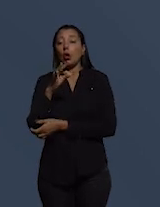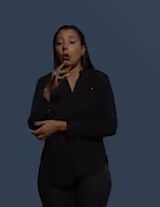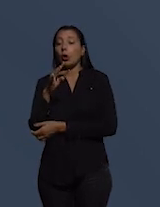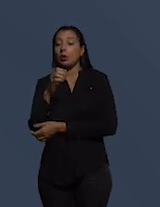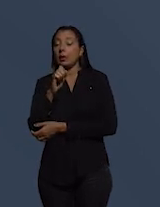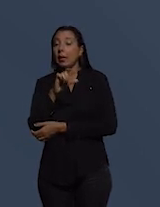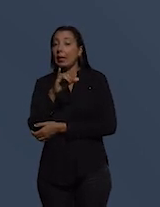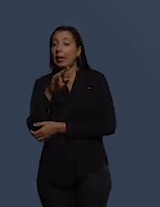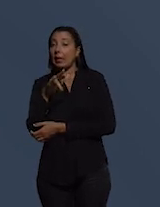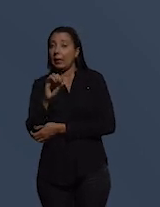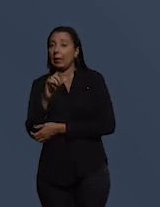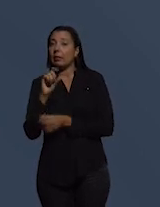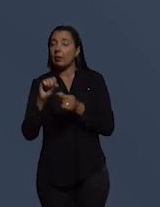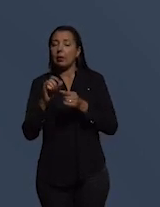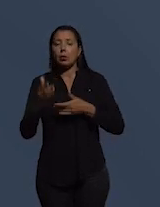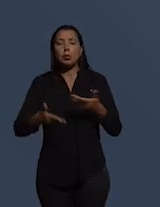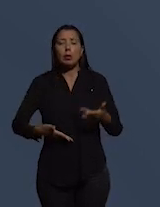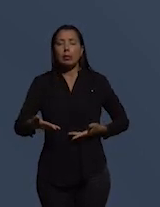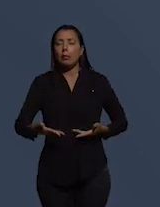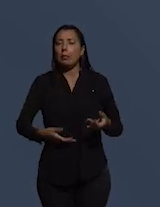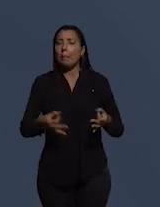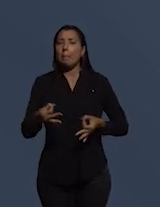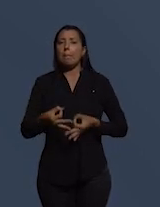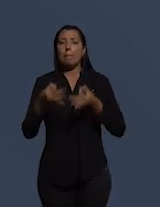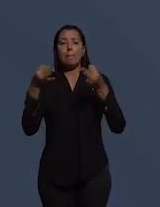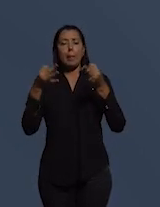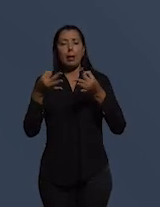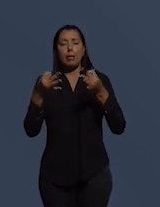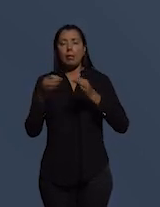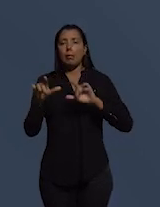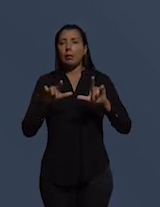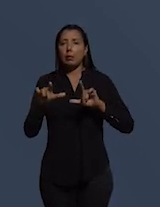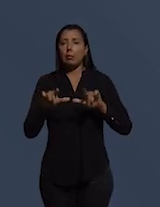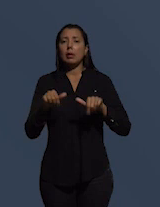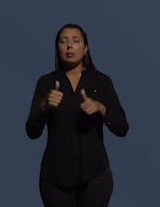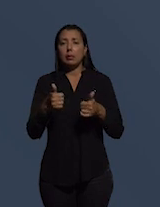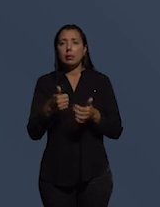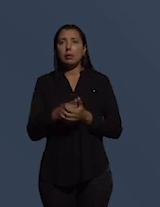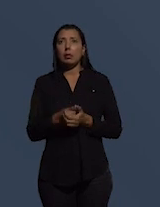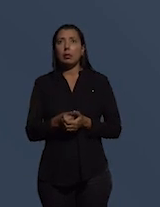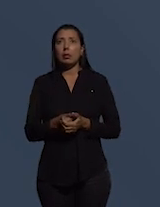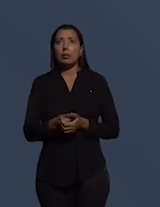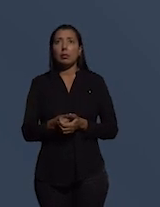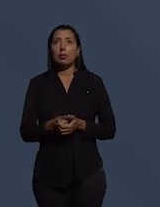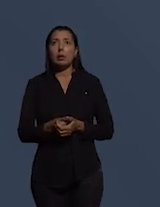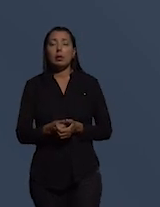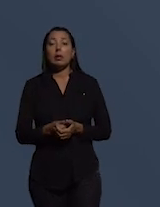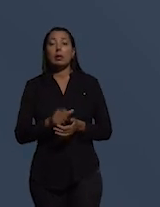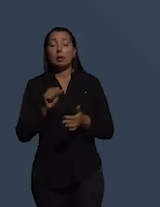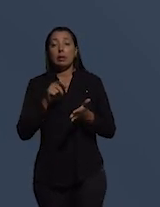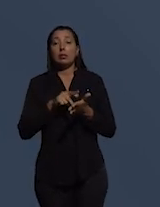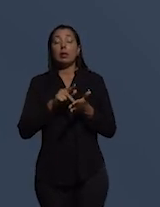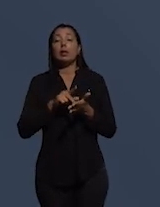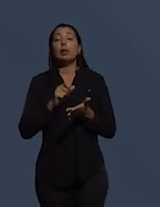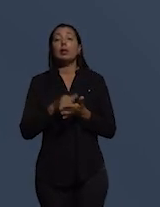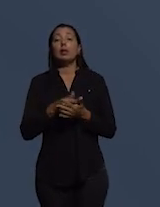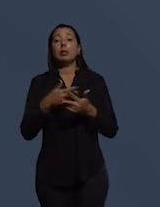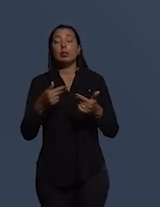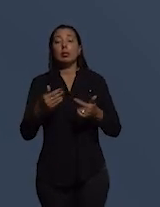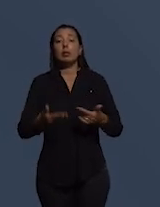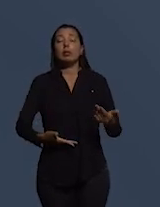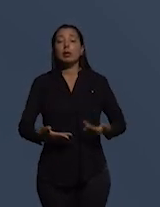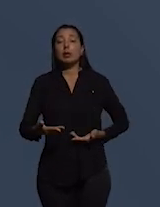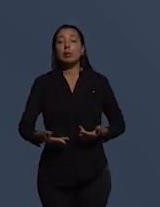está fazendo um serviço excelente um excelente trabalho nisso finalmente as tendências sobre índices de serviços